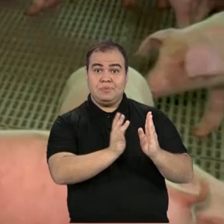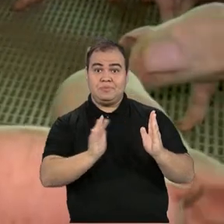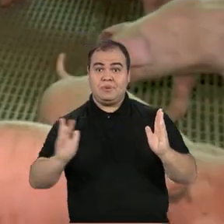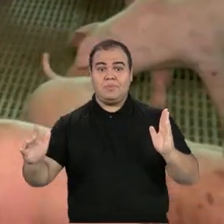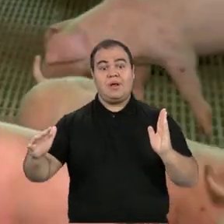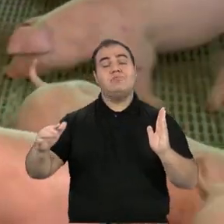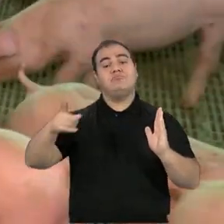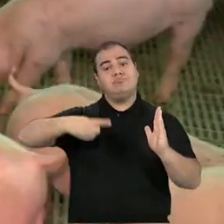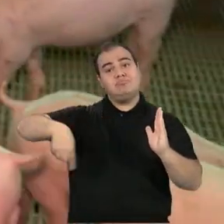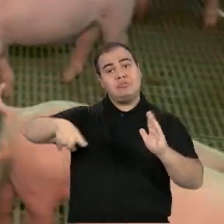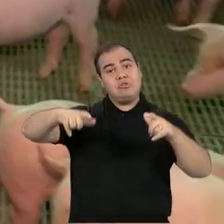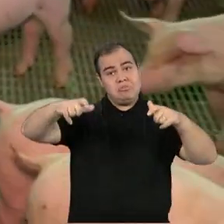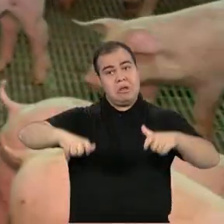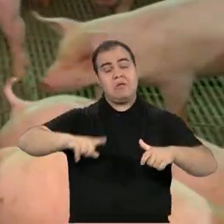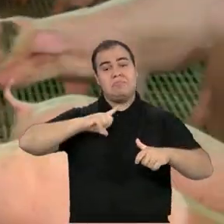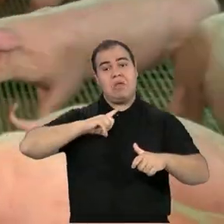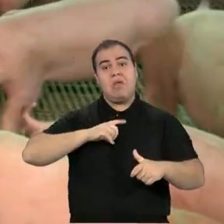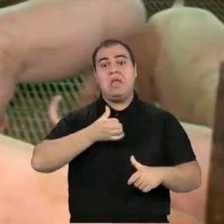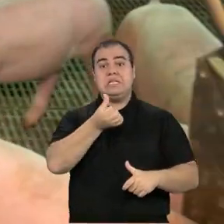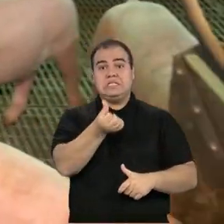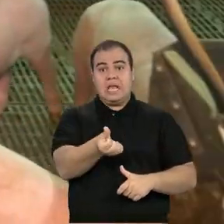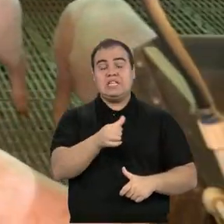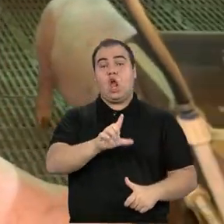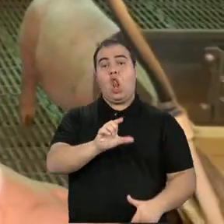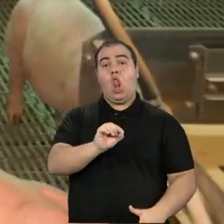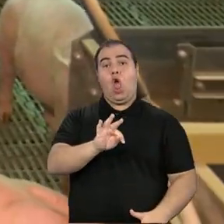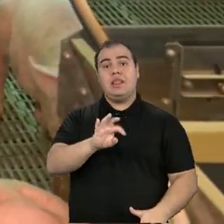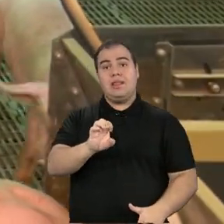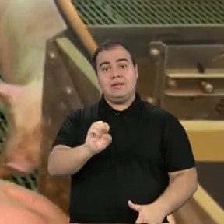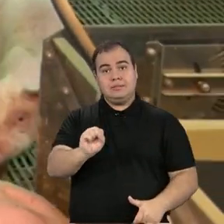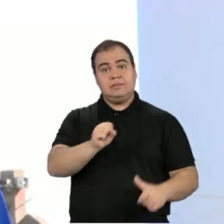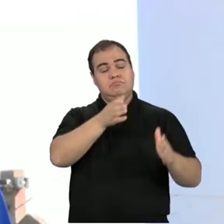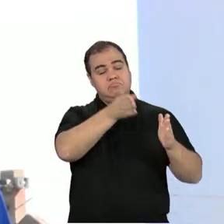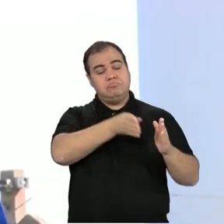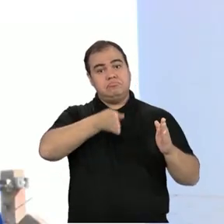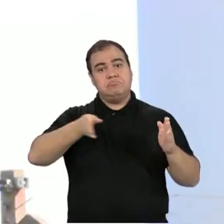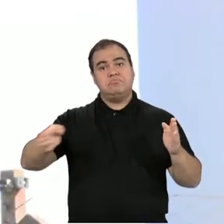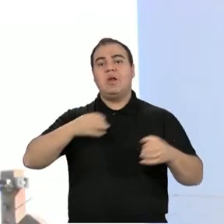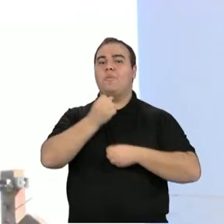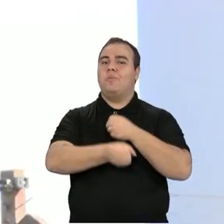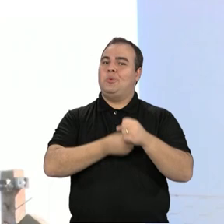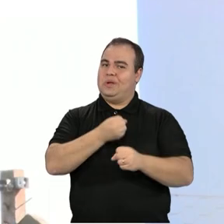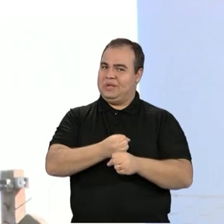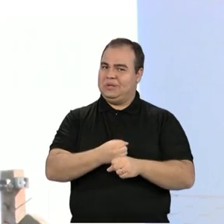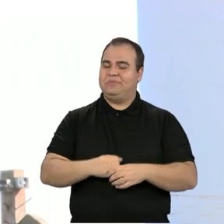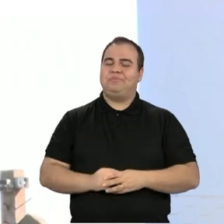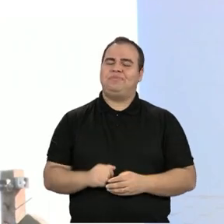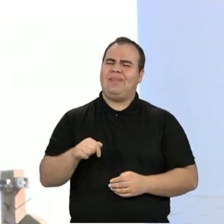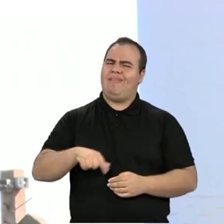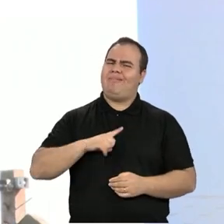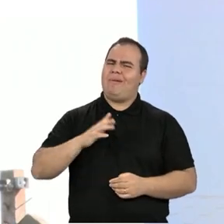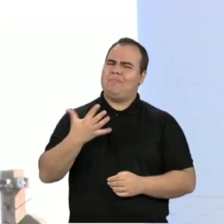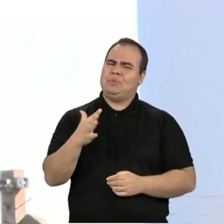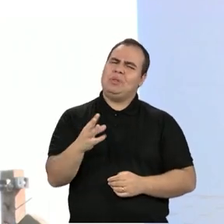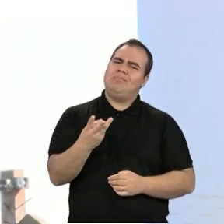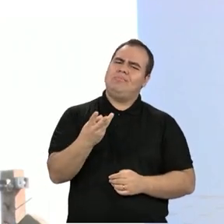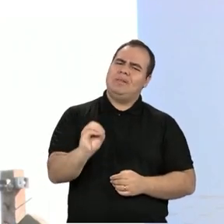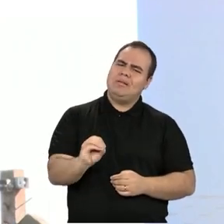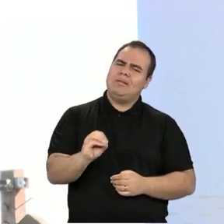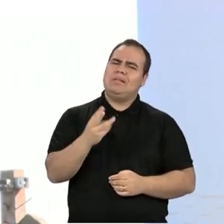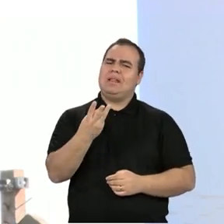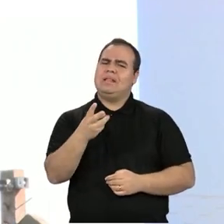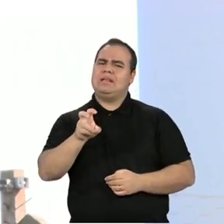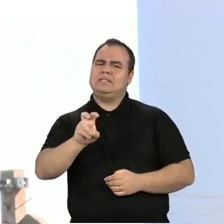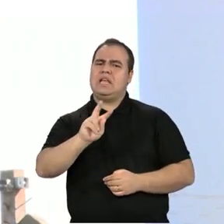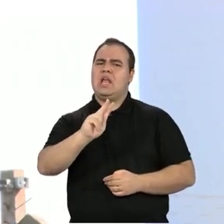propriedade recebe seis lotes por ano. Aqui é uma propriedade de aproximadamente 30, 35 hectares.